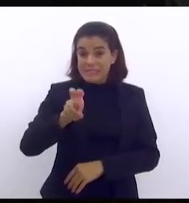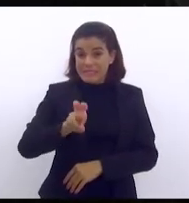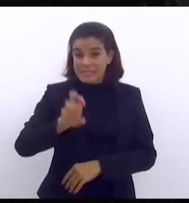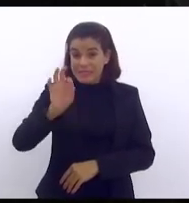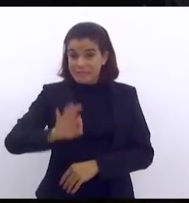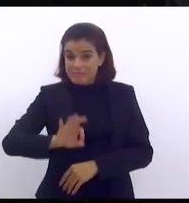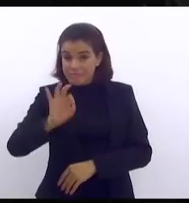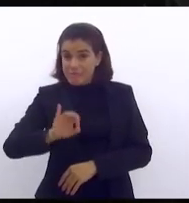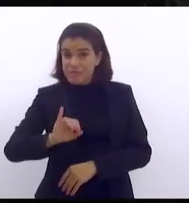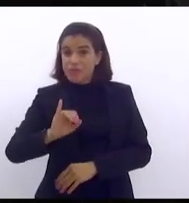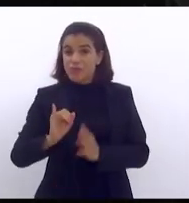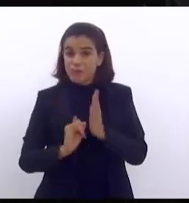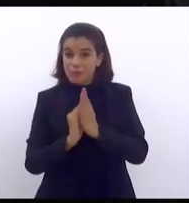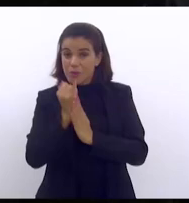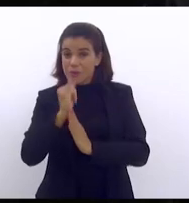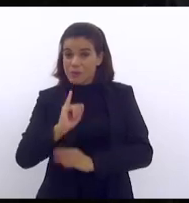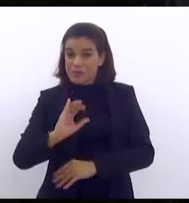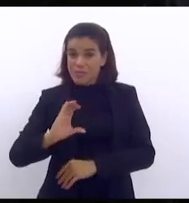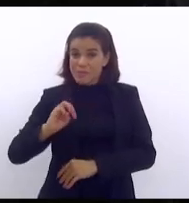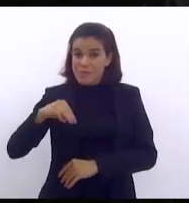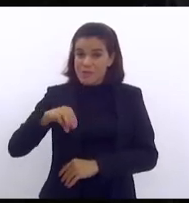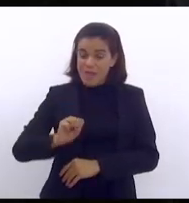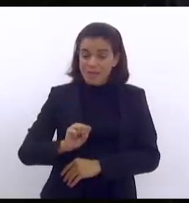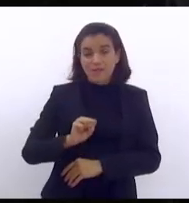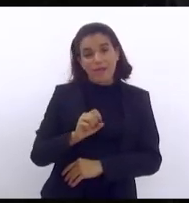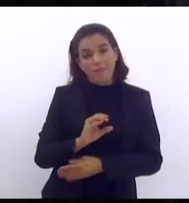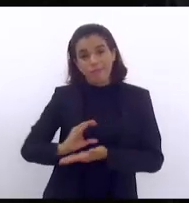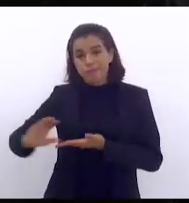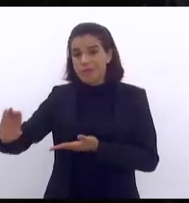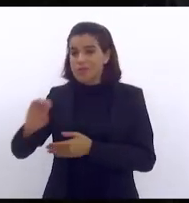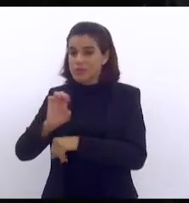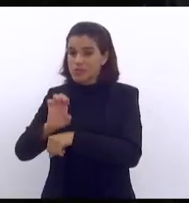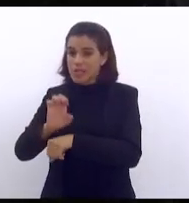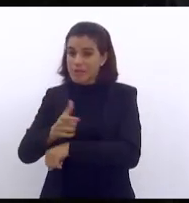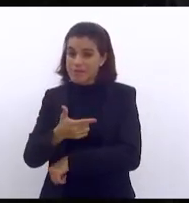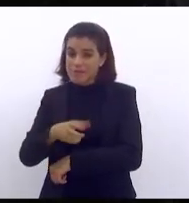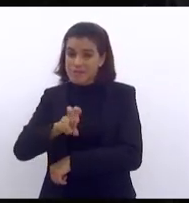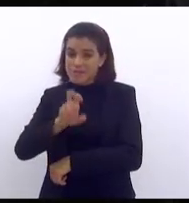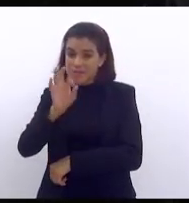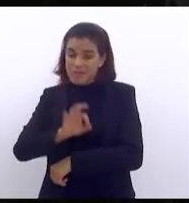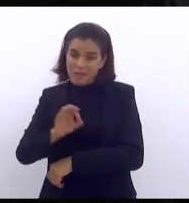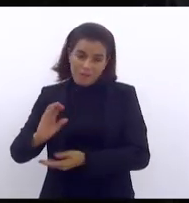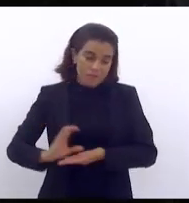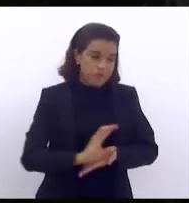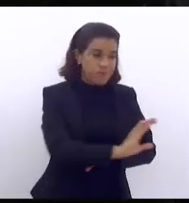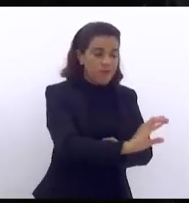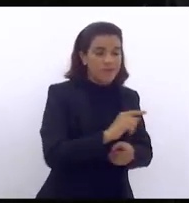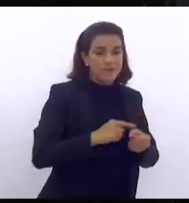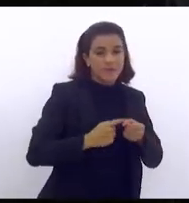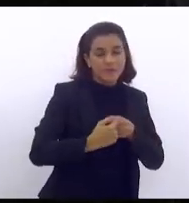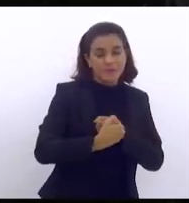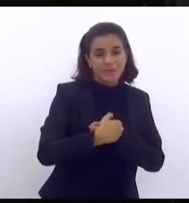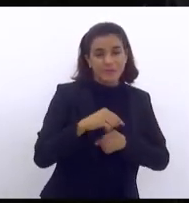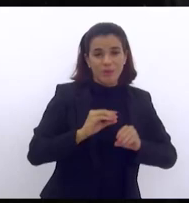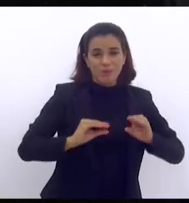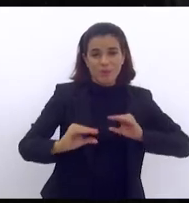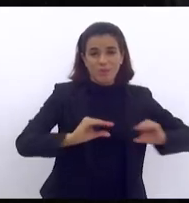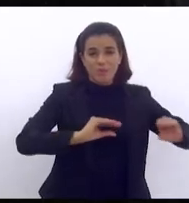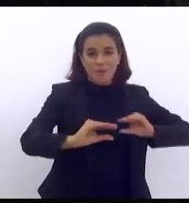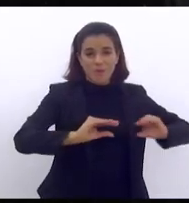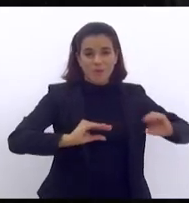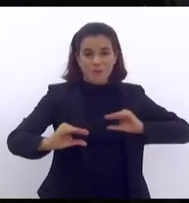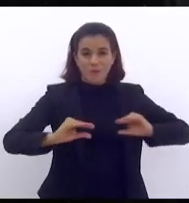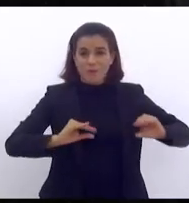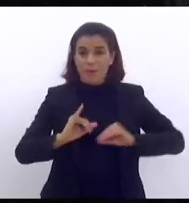ICMS é do Estado e 25% dos municípios consoante a distribuição pelo